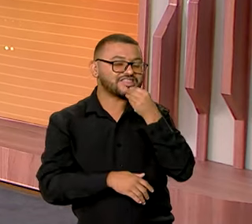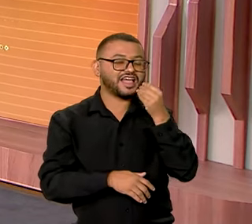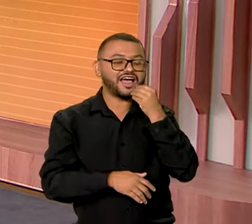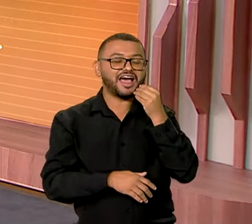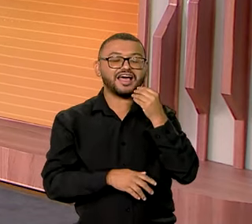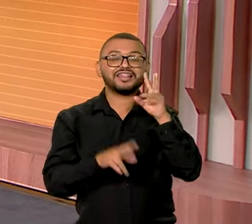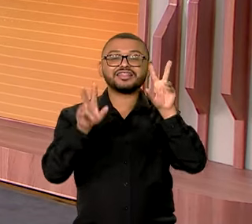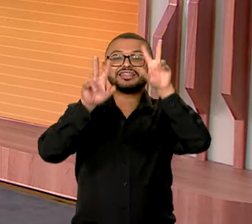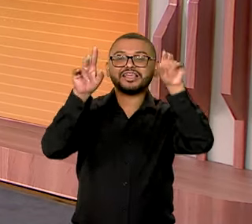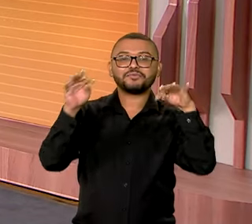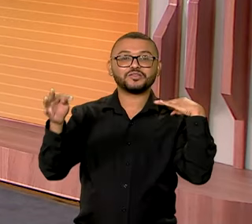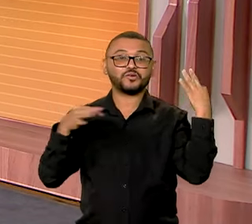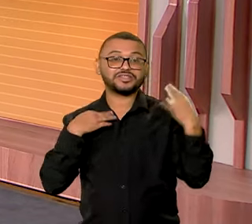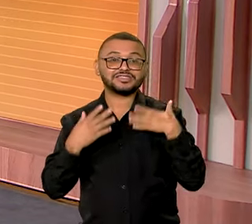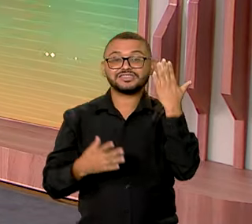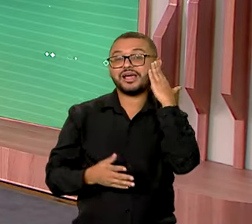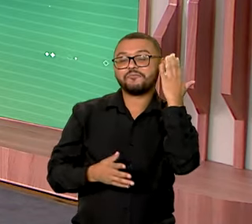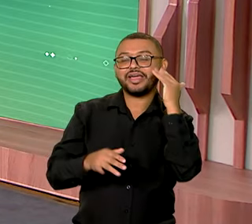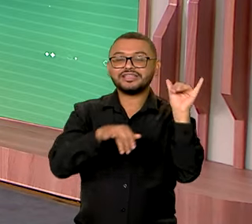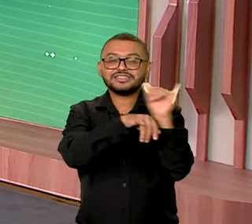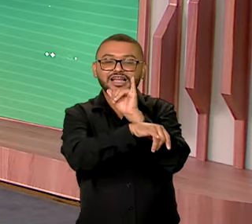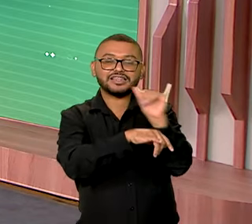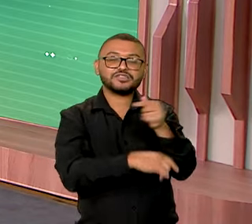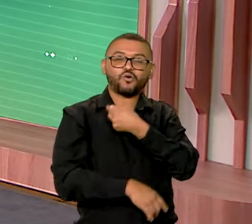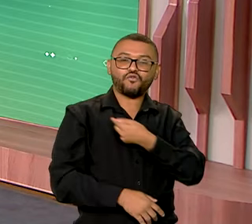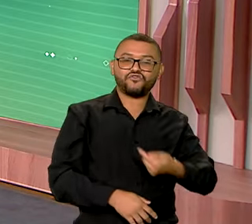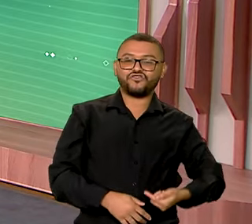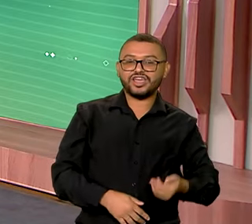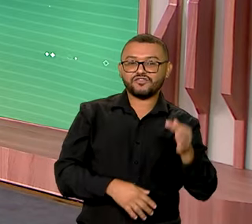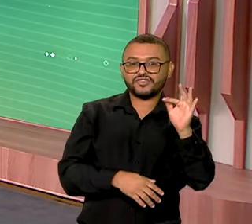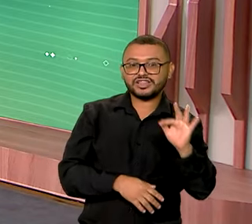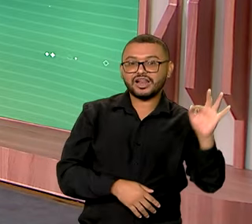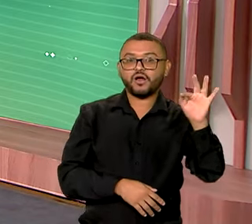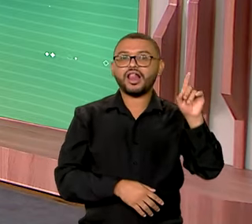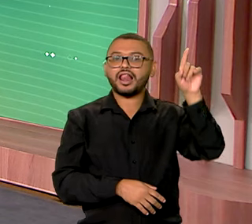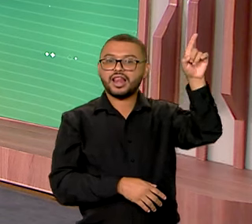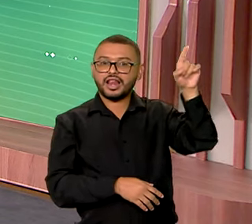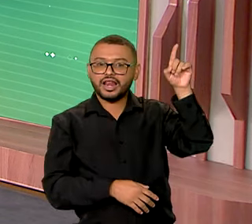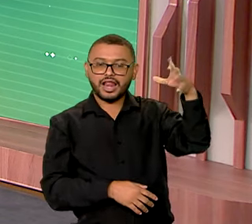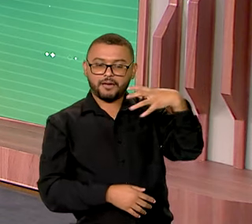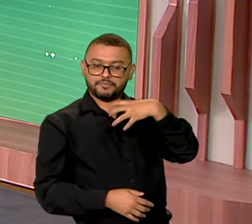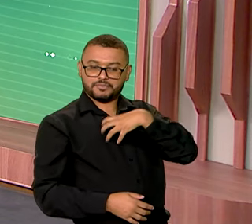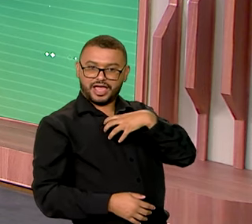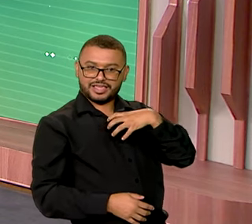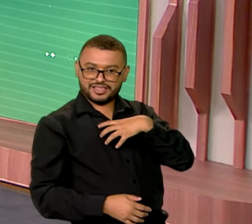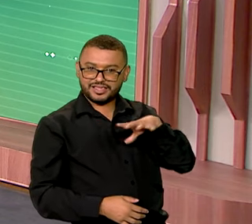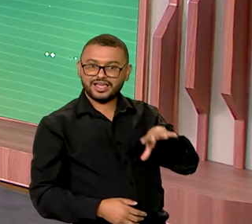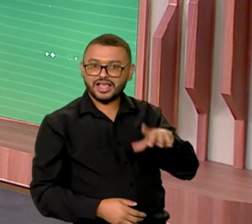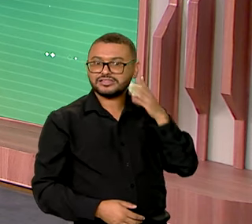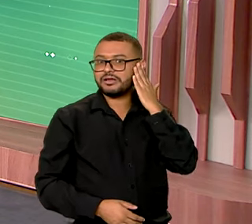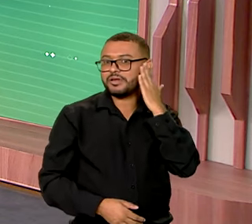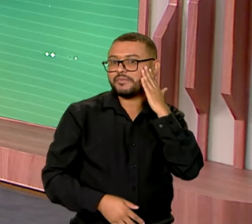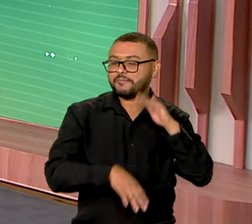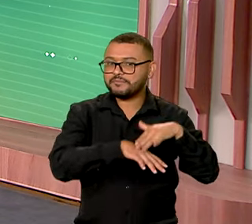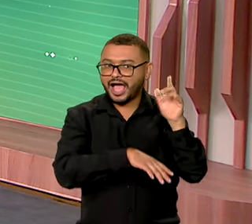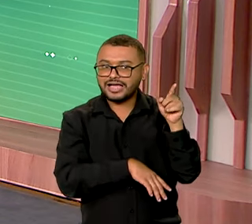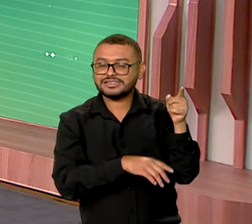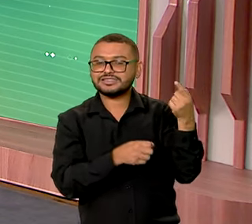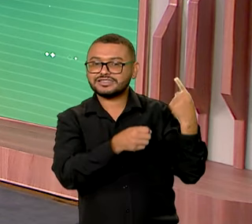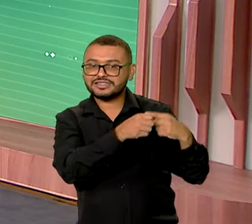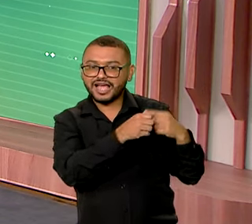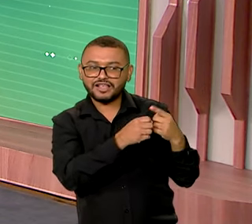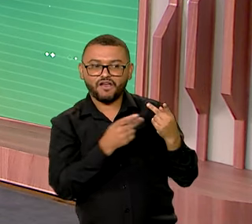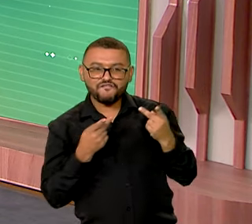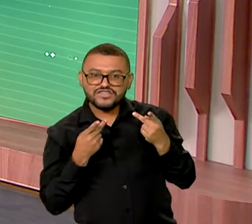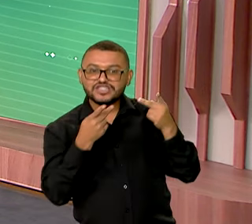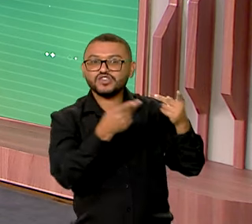turismo para dar uma olhada nas ações do governo federal realizadas no município de Porto Seguro, na Bahia, que foi uma das cidades mais